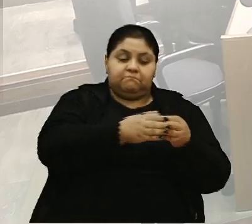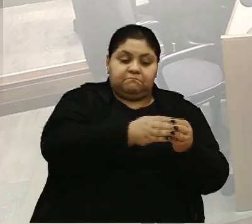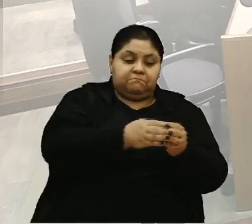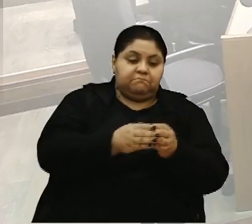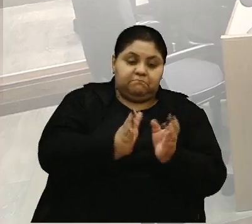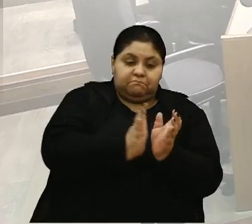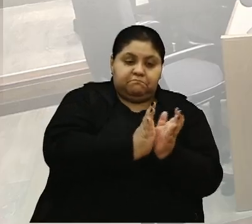Obrigado. Obrigado.